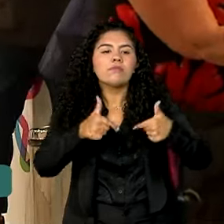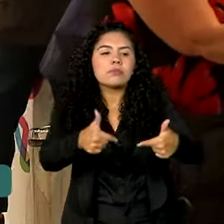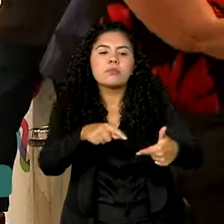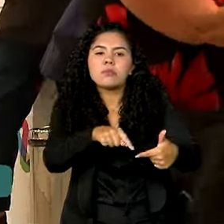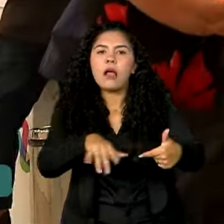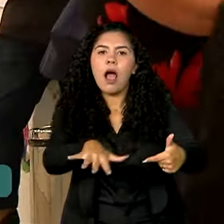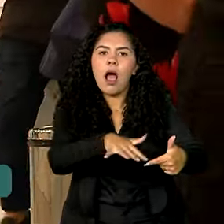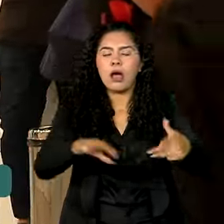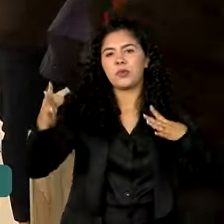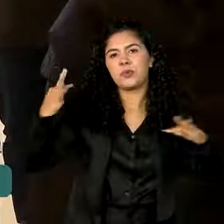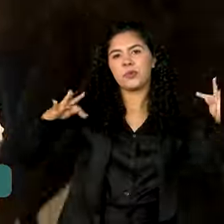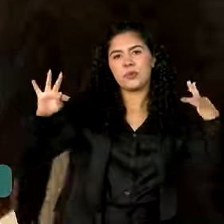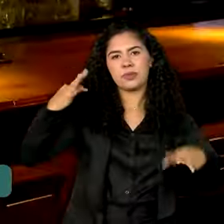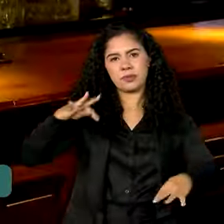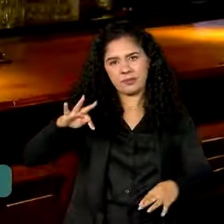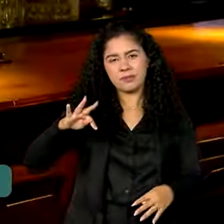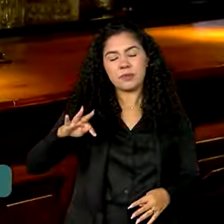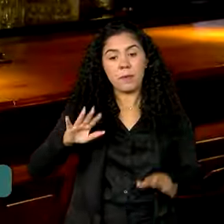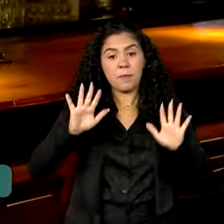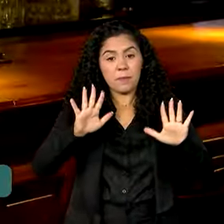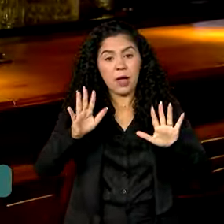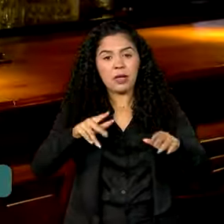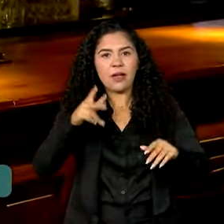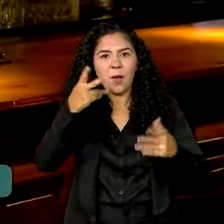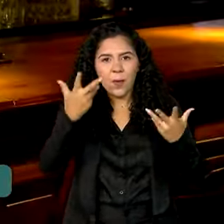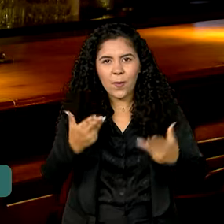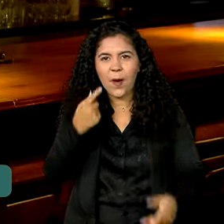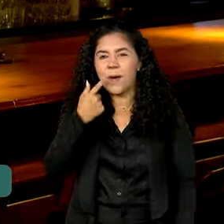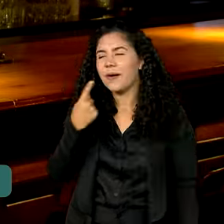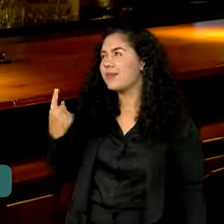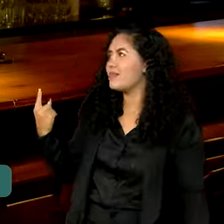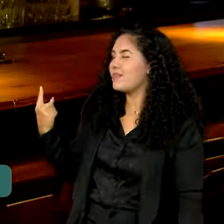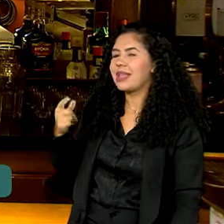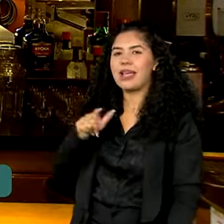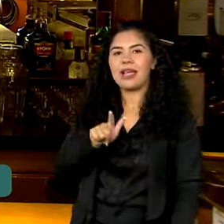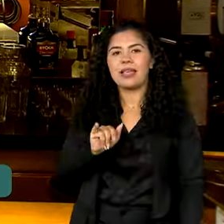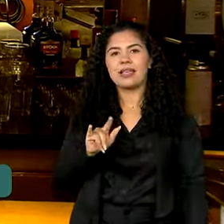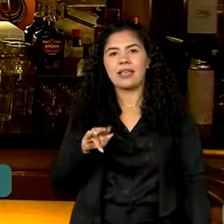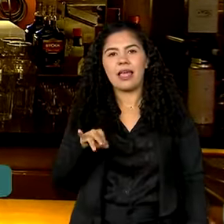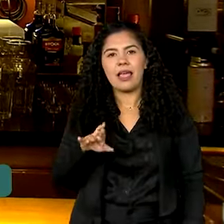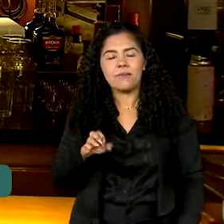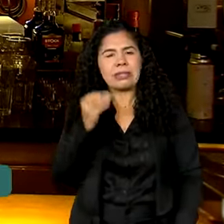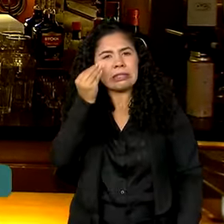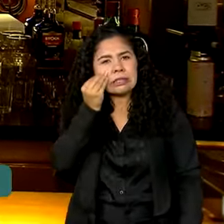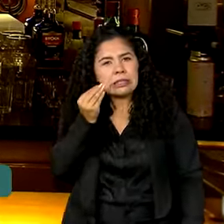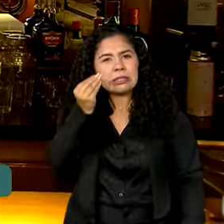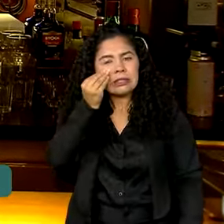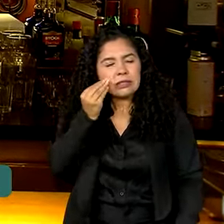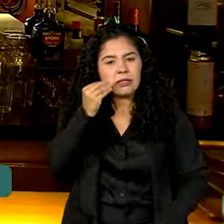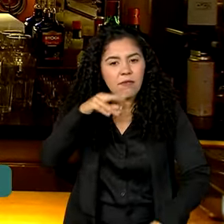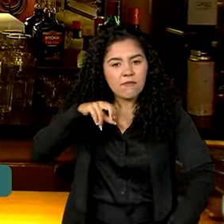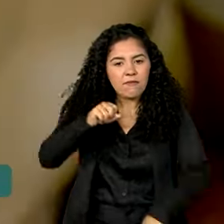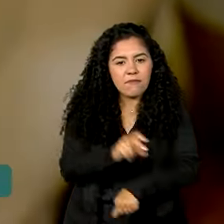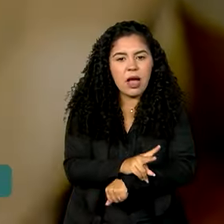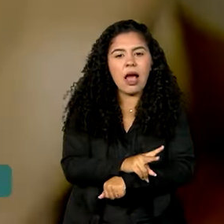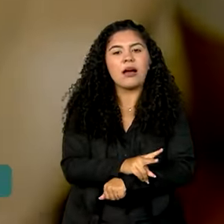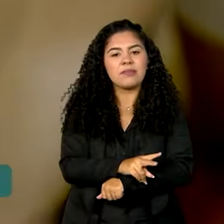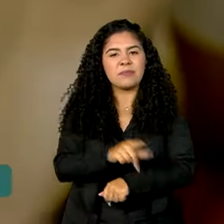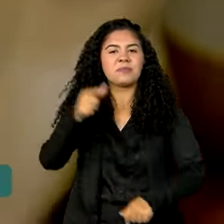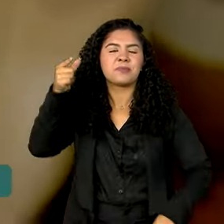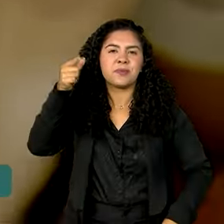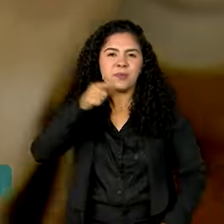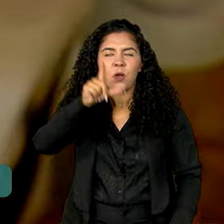setor do turismo no país. Gente como o Guilherme, que há anos vinha tentando uma vaga neste hotel em Brasília e